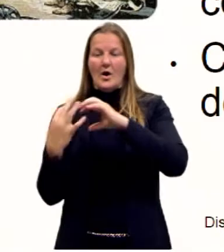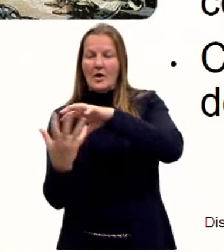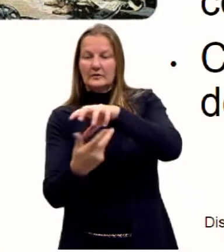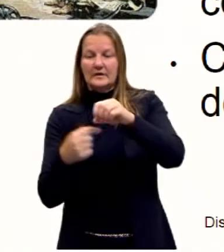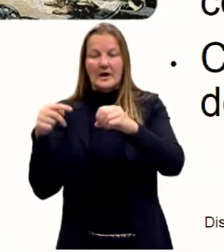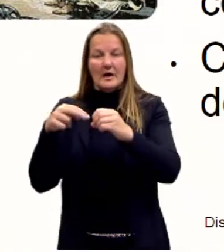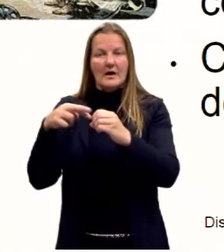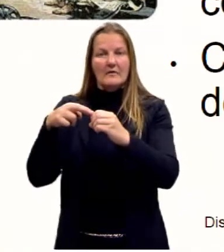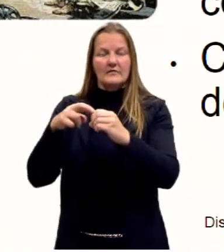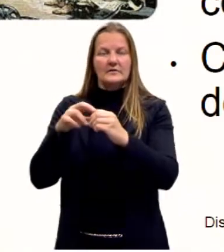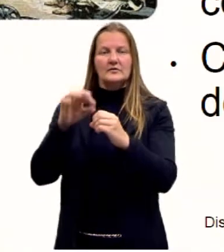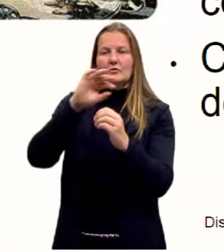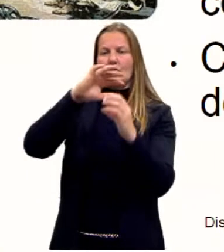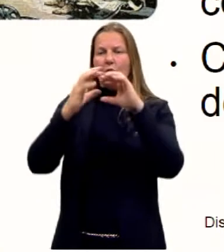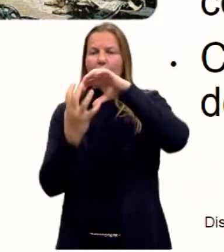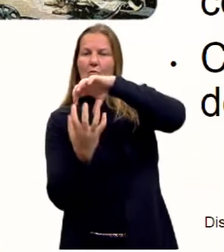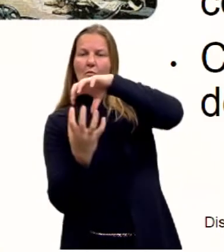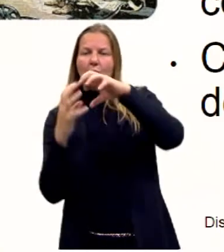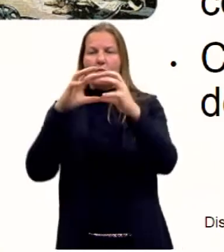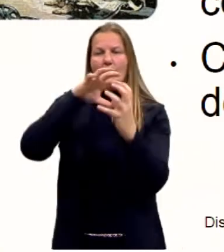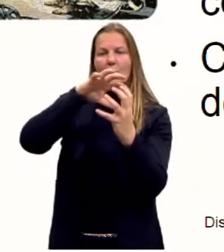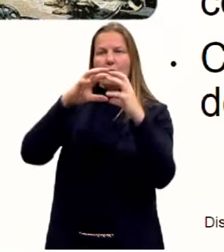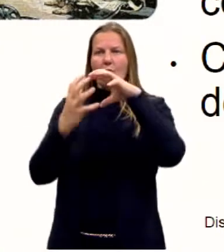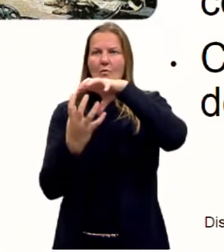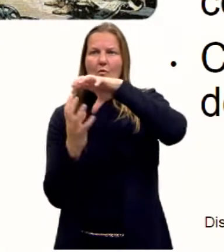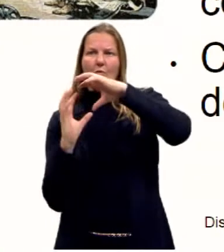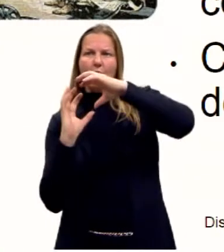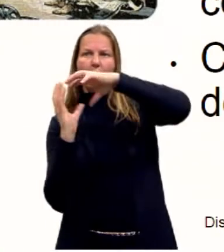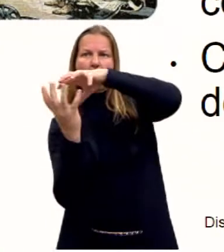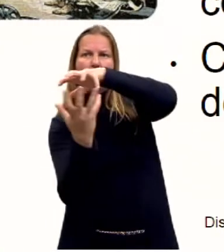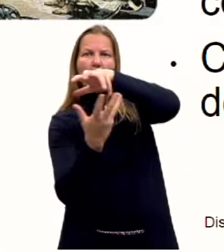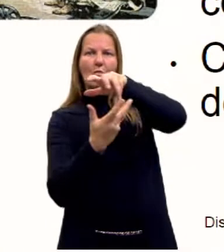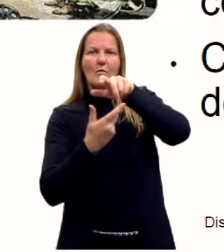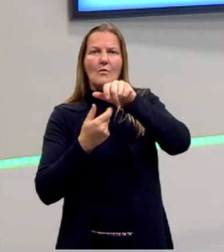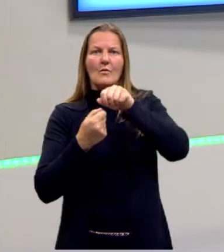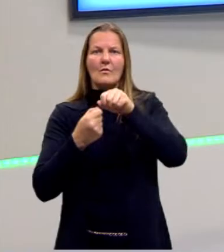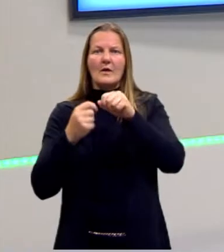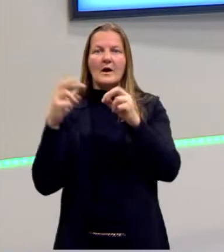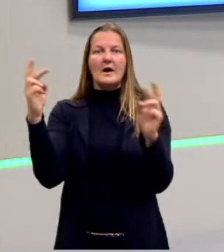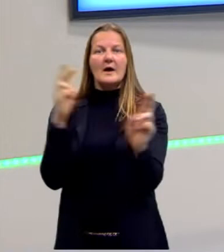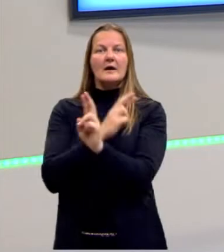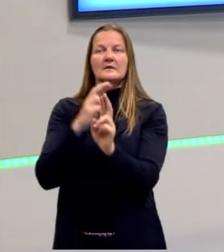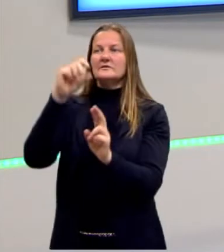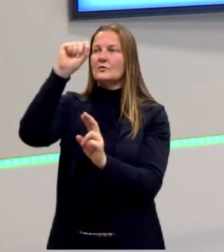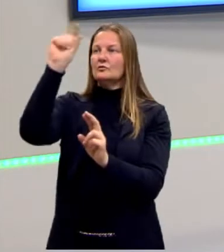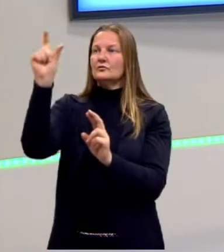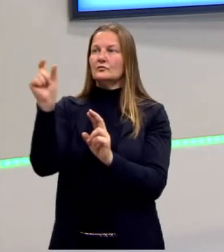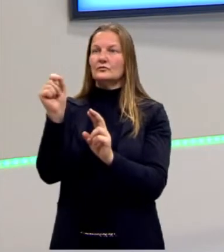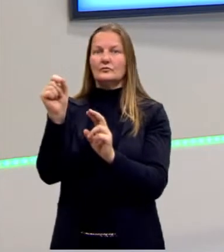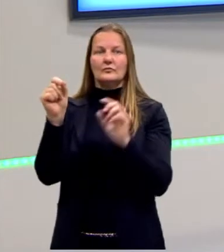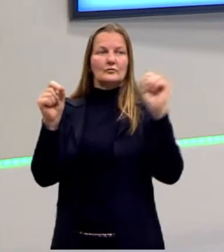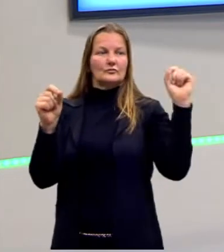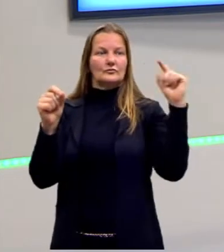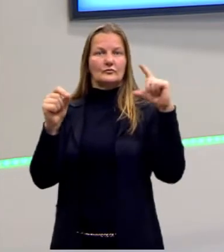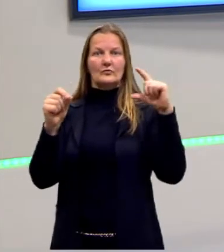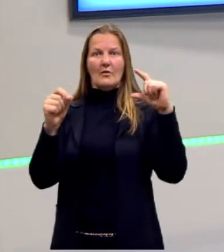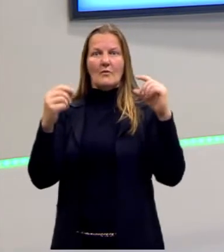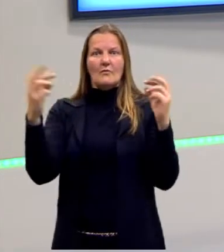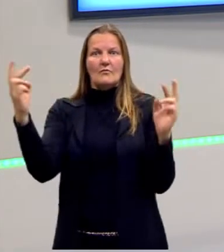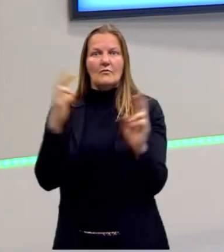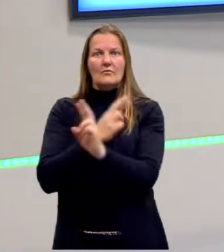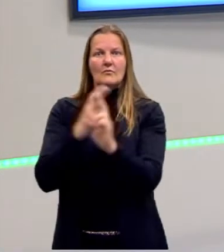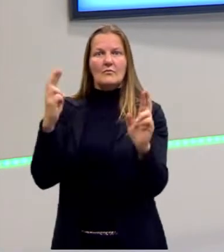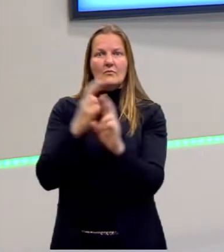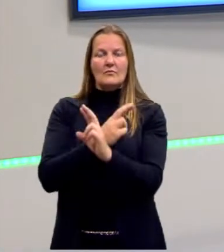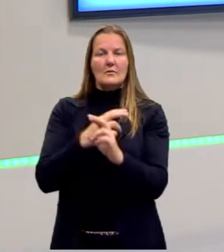sua inclinação da eclíptica. Então, nós podemos observar os estudos do Hiperco a partir